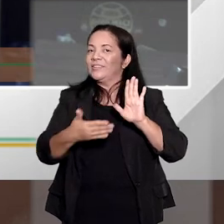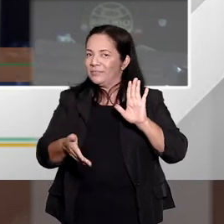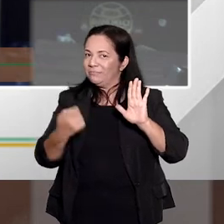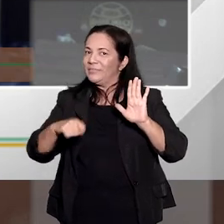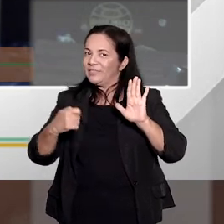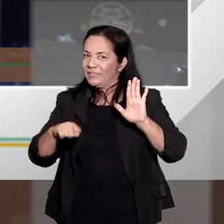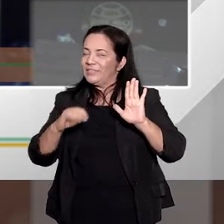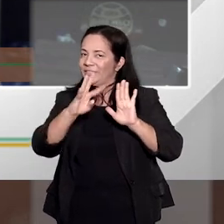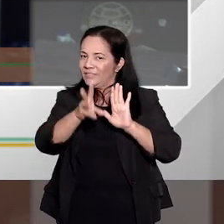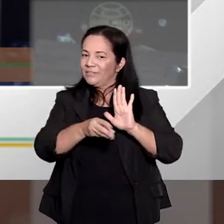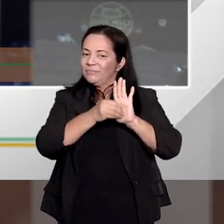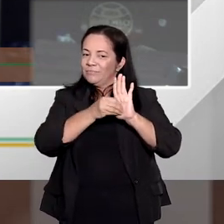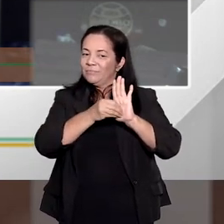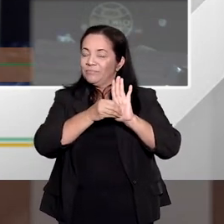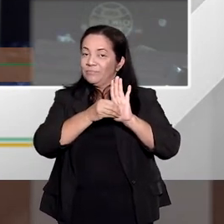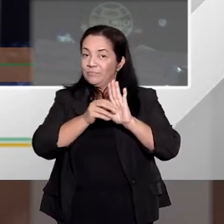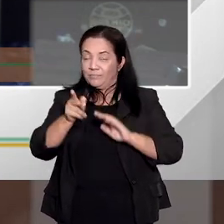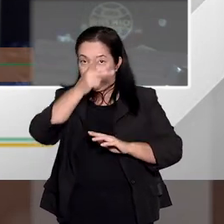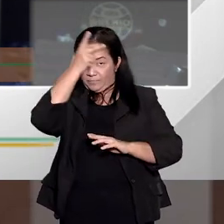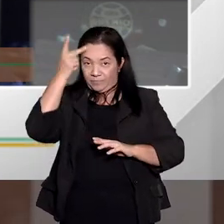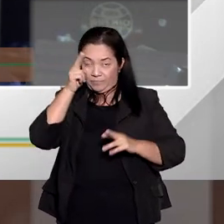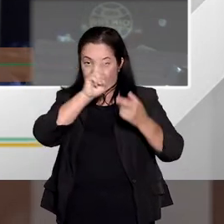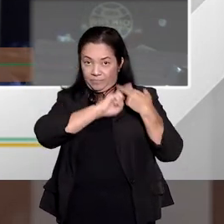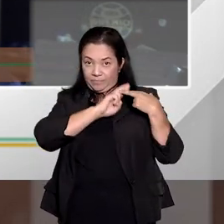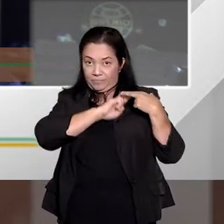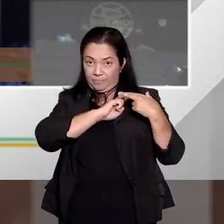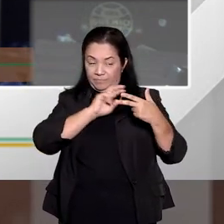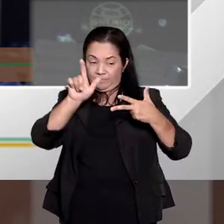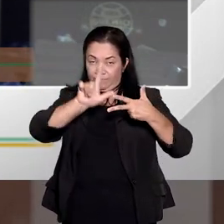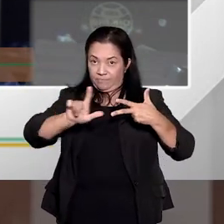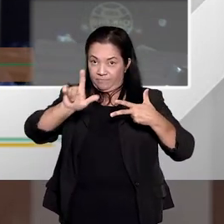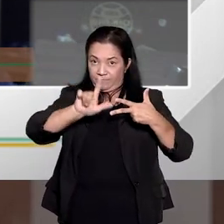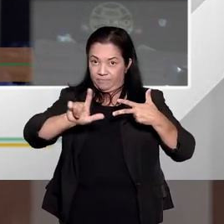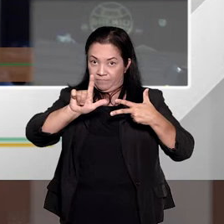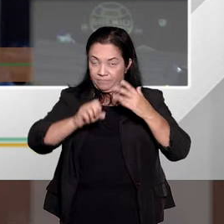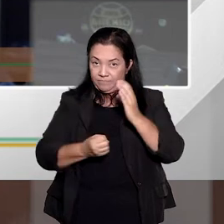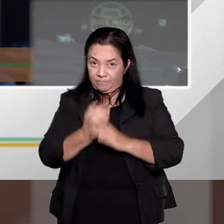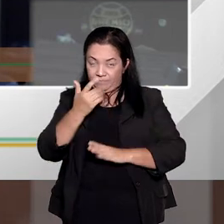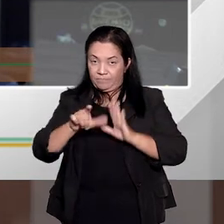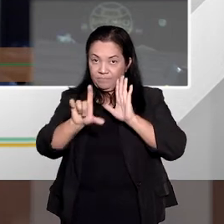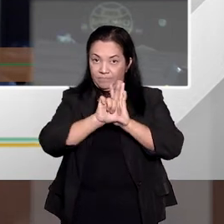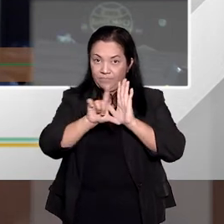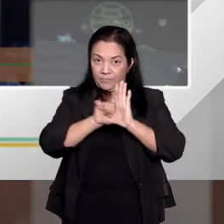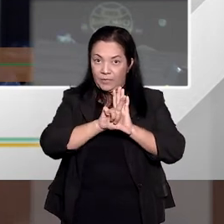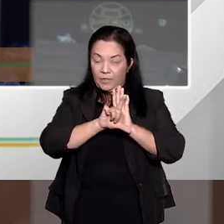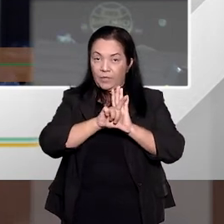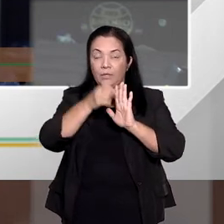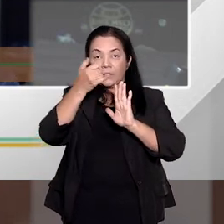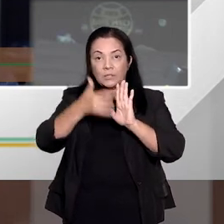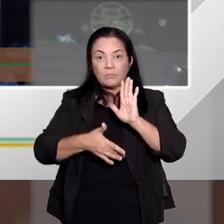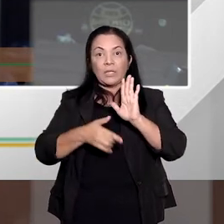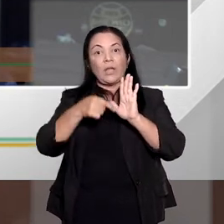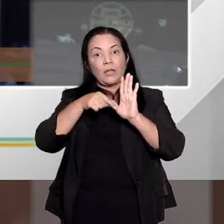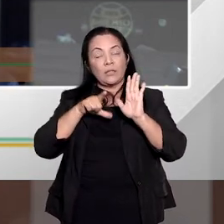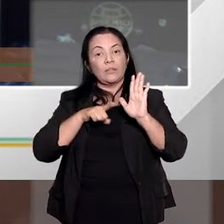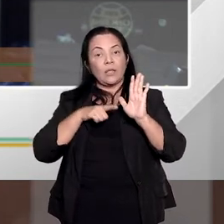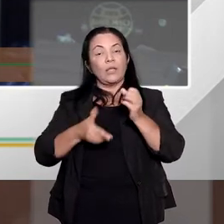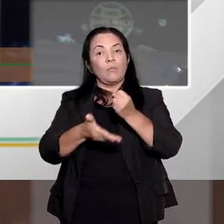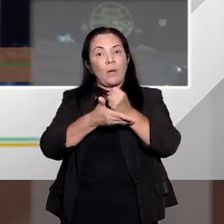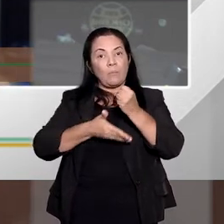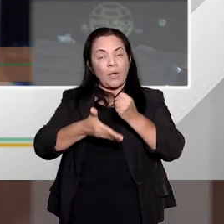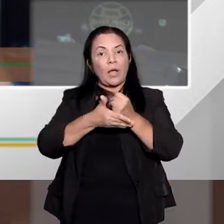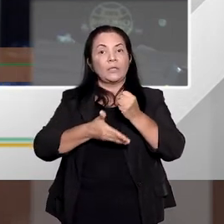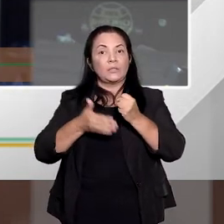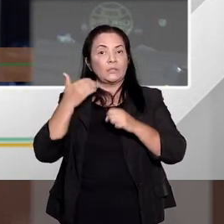pelo menos o legislador estabelecer um patamar, uma base que o juiz possa adotar